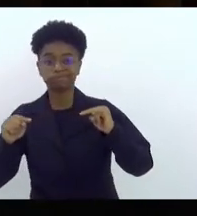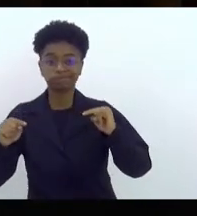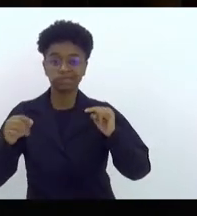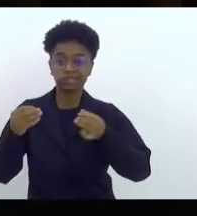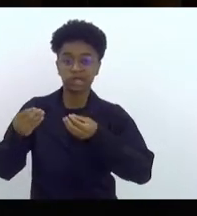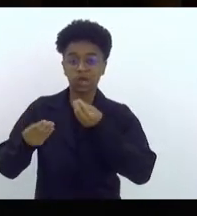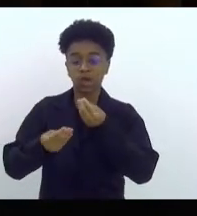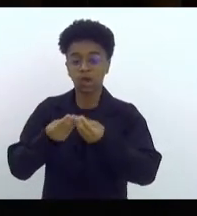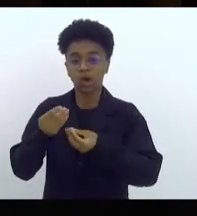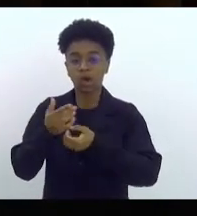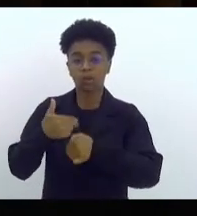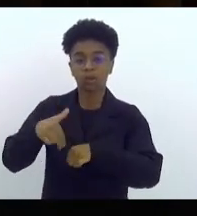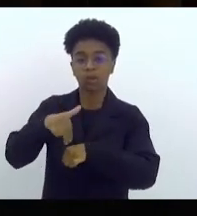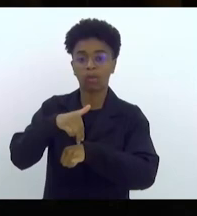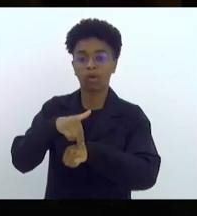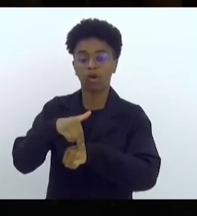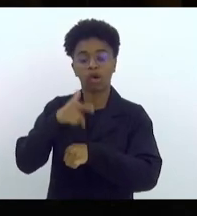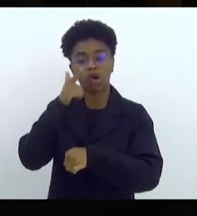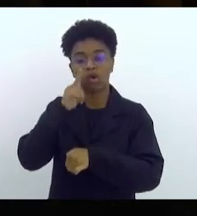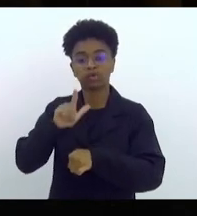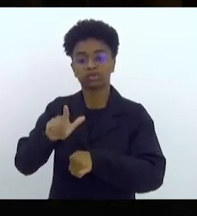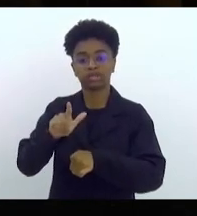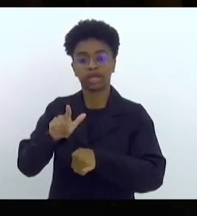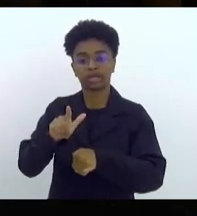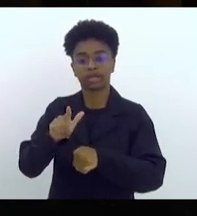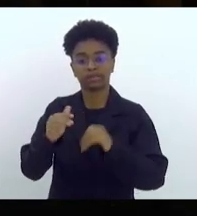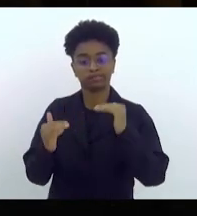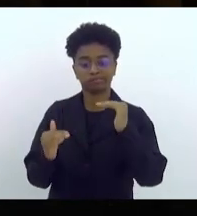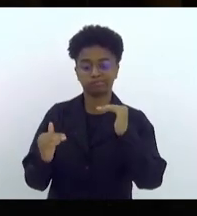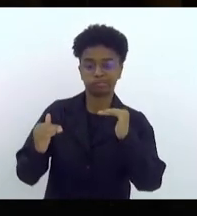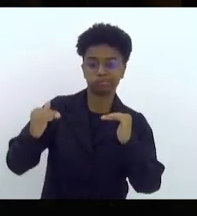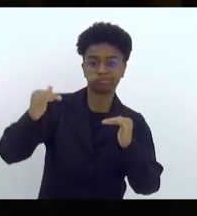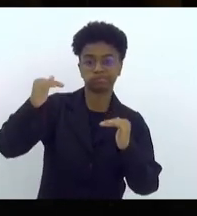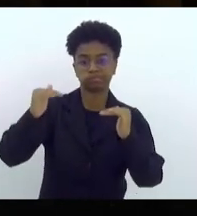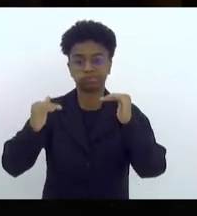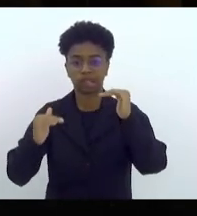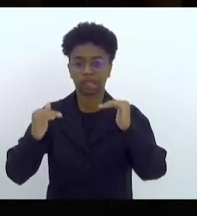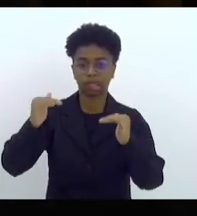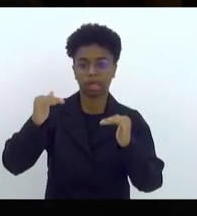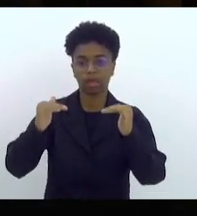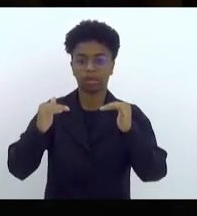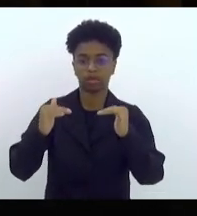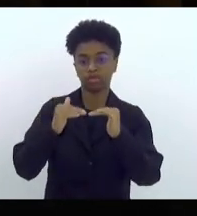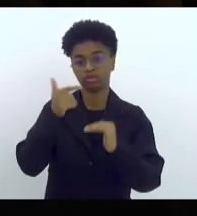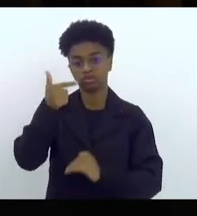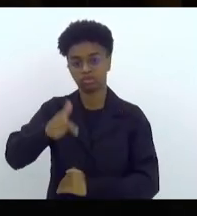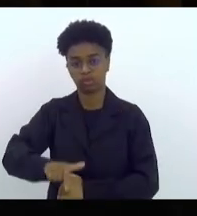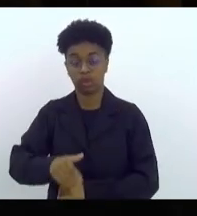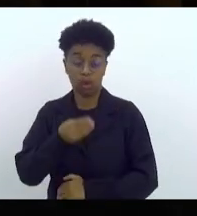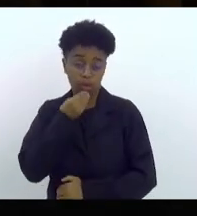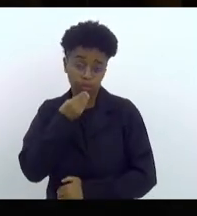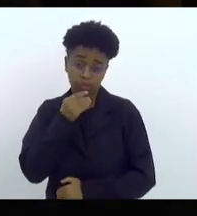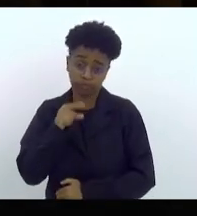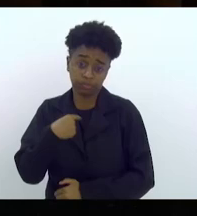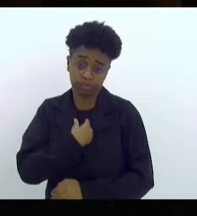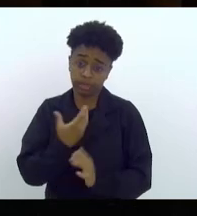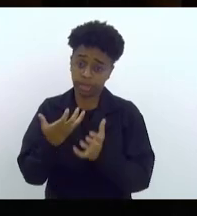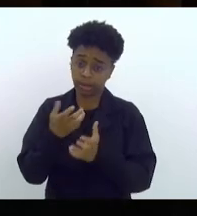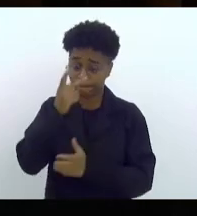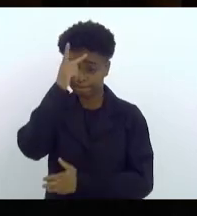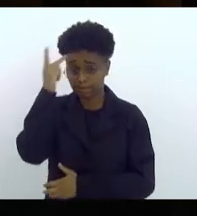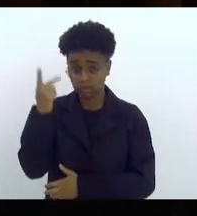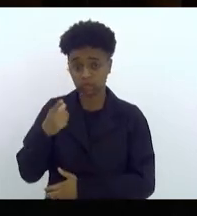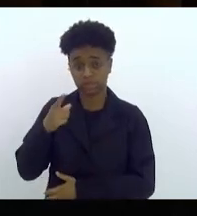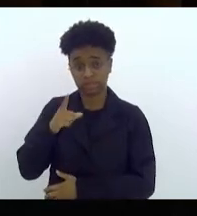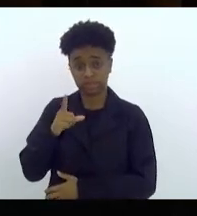União recompensará isso. Claro que nós queremos que quem ganha até 5 mil